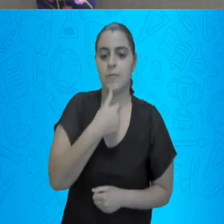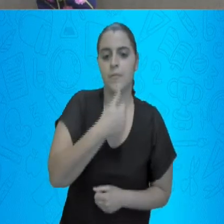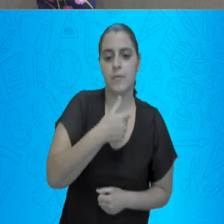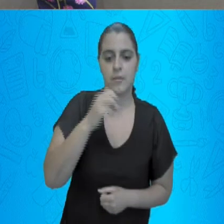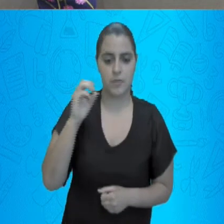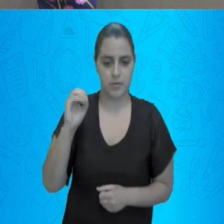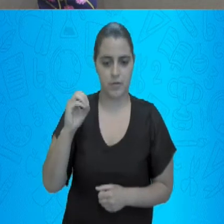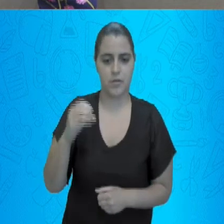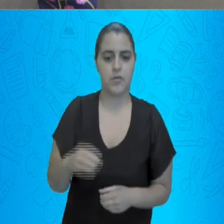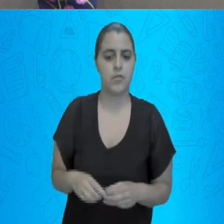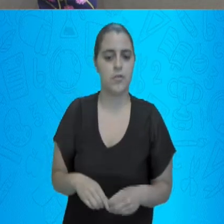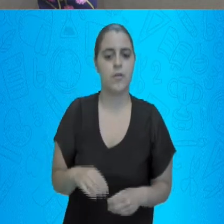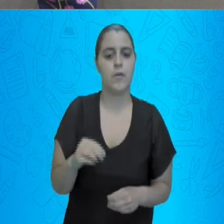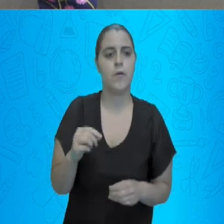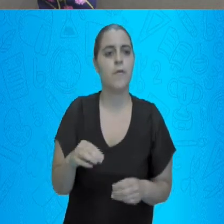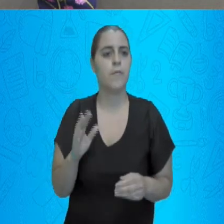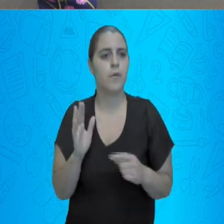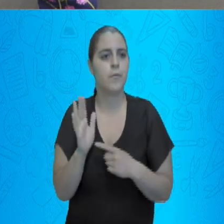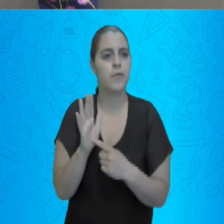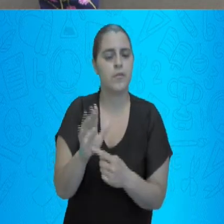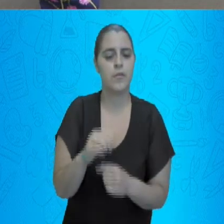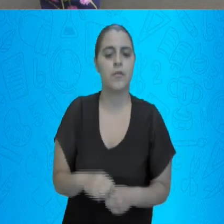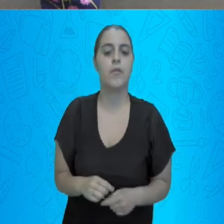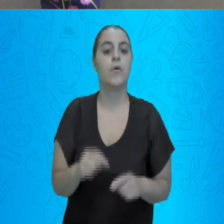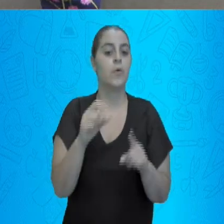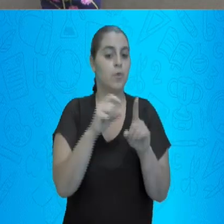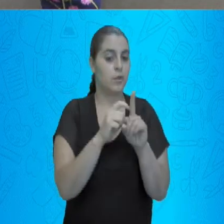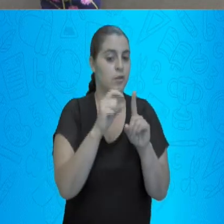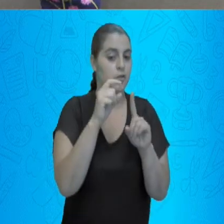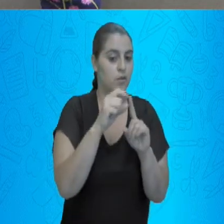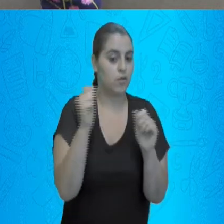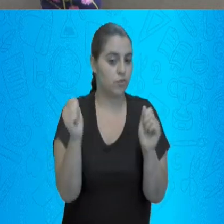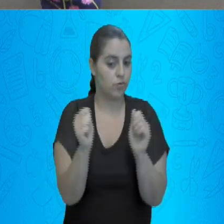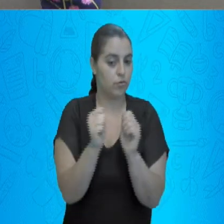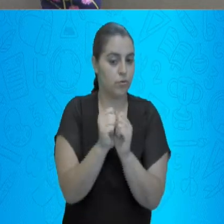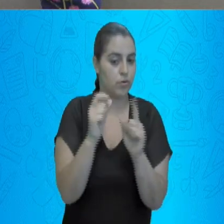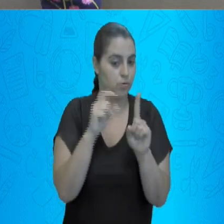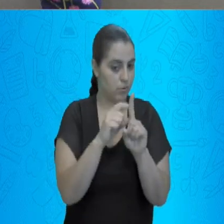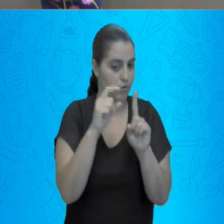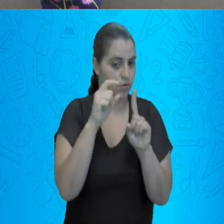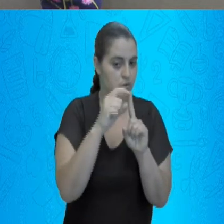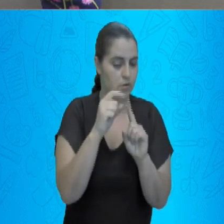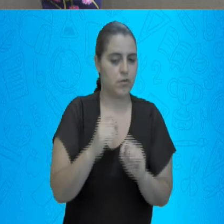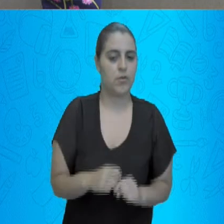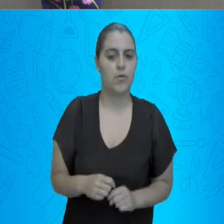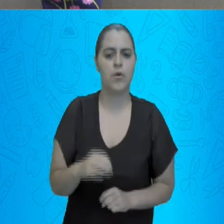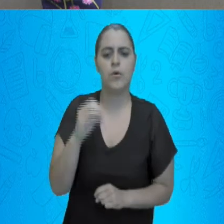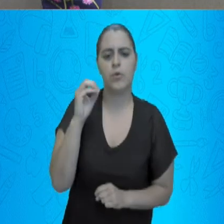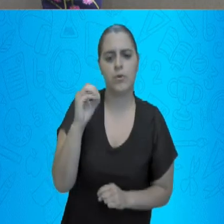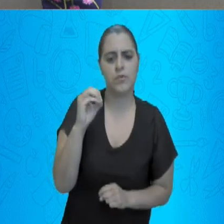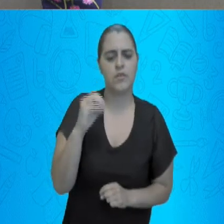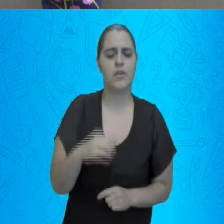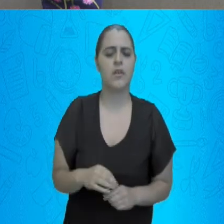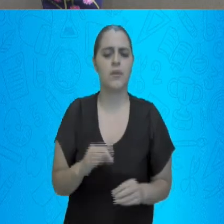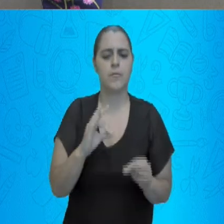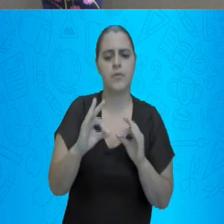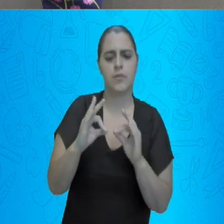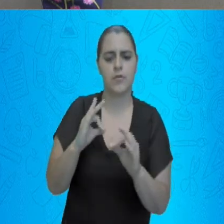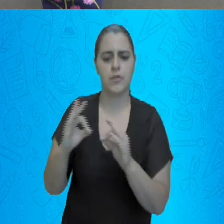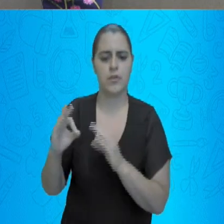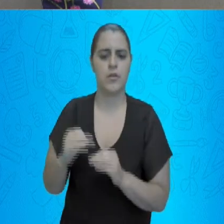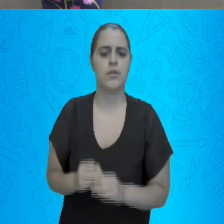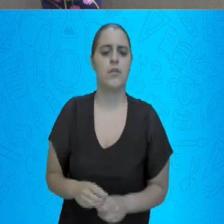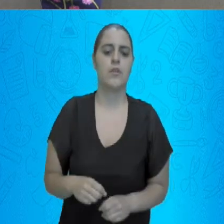eu vou colocar unidade na unidade. O 0 não faz parte da ordem das